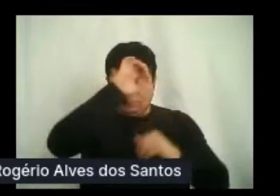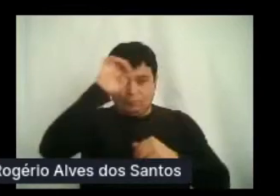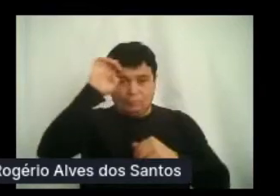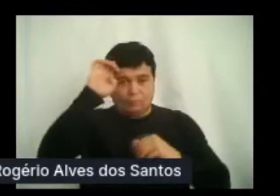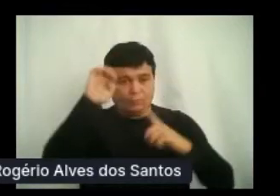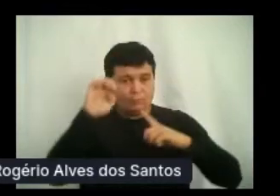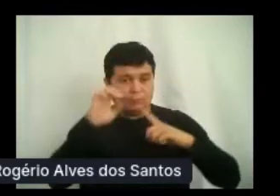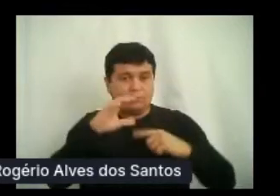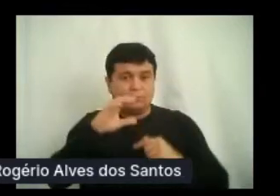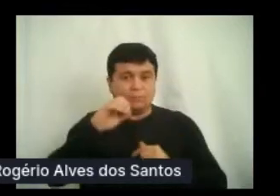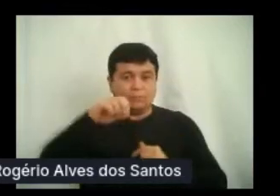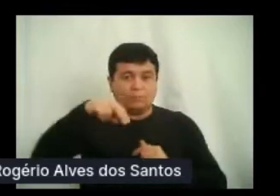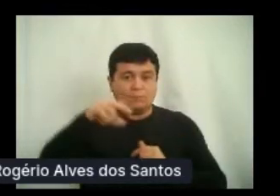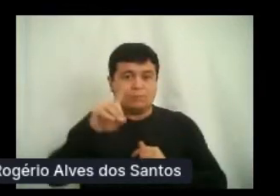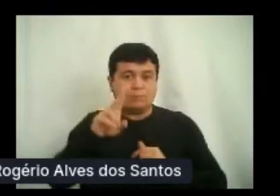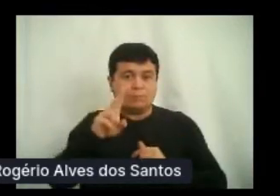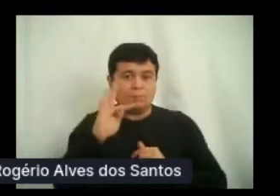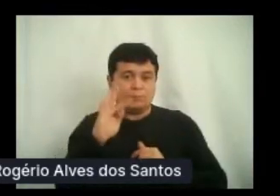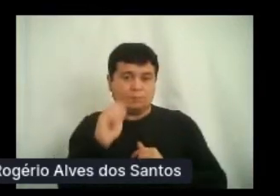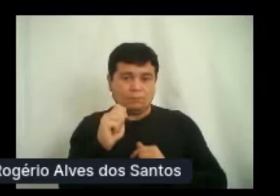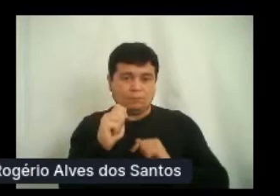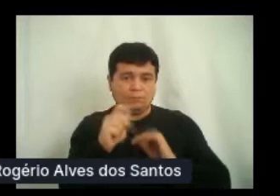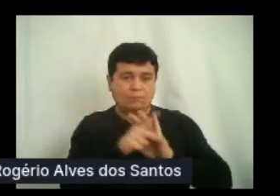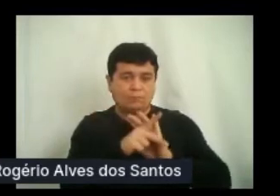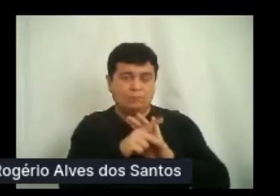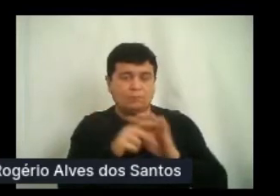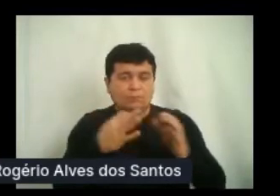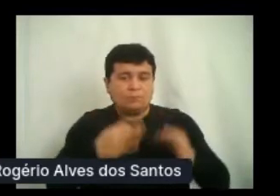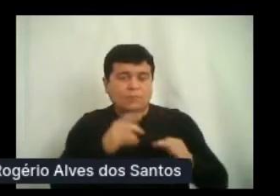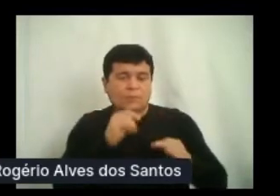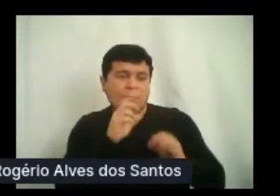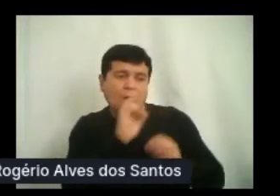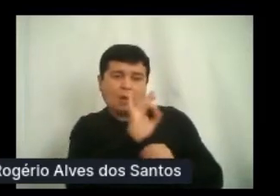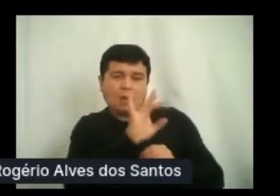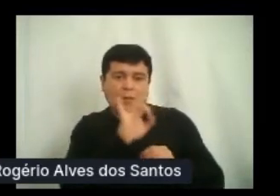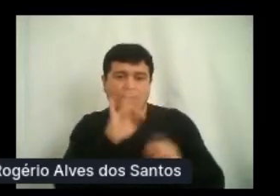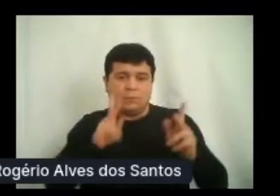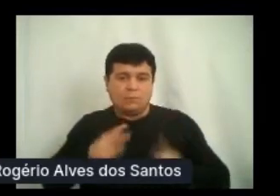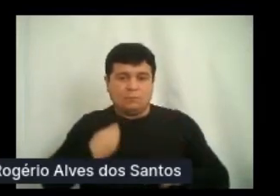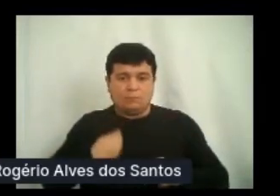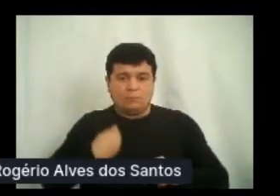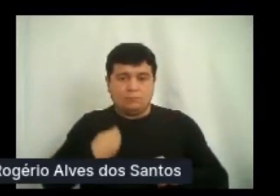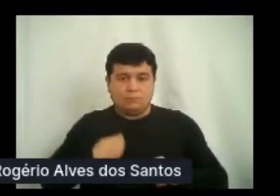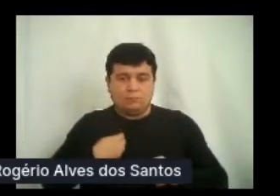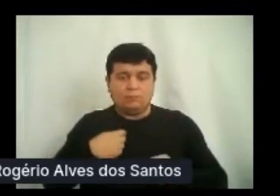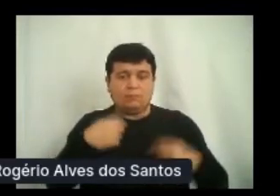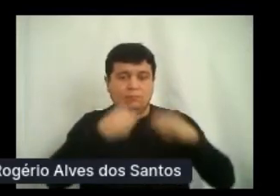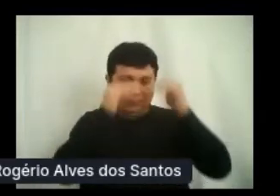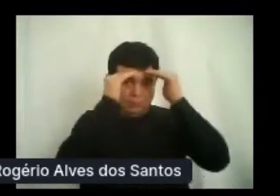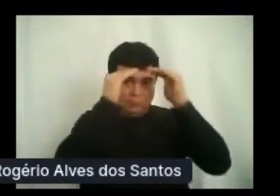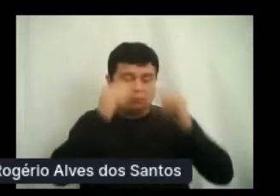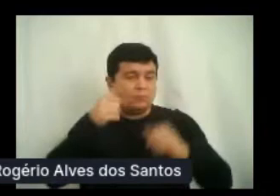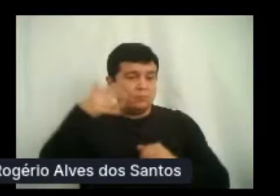conduta será aplicado para todos os participantes, sejam eles audiência, palestrantes,